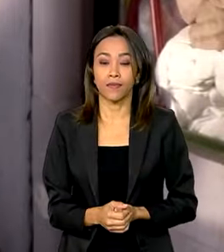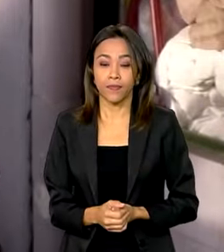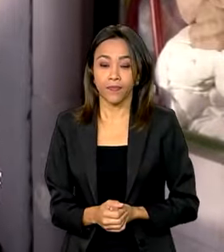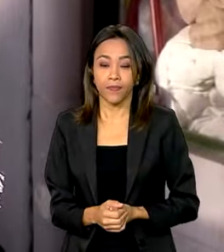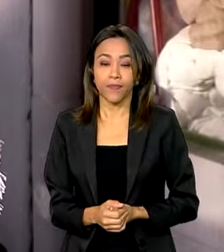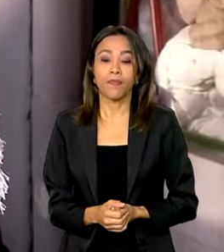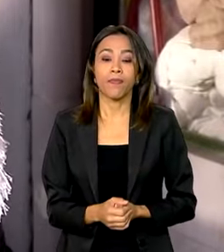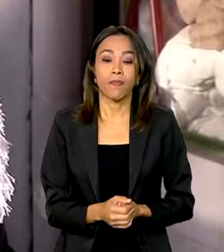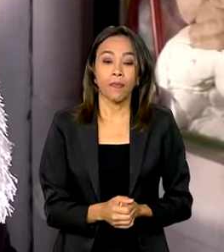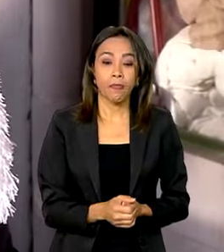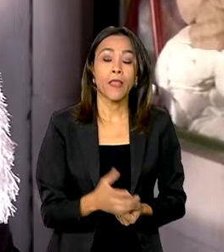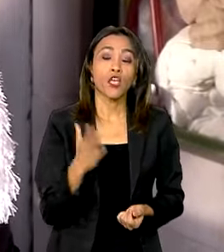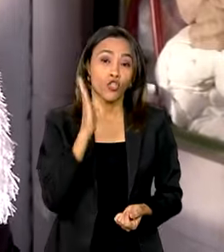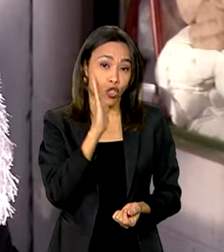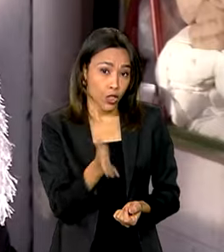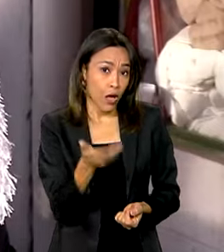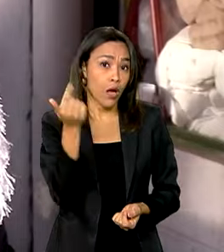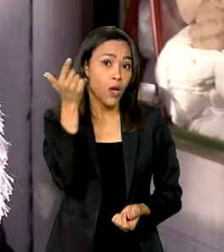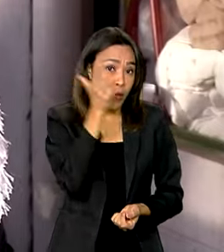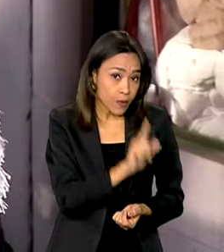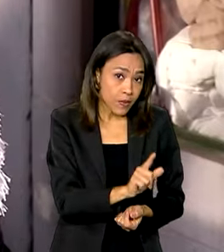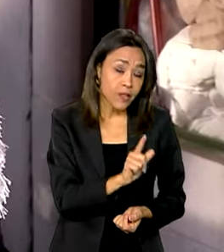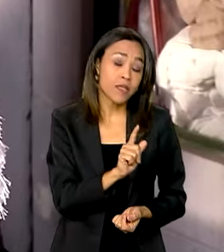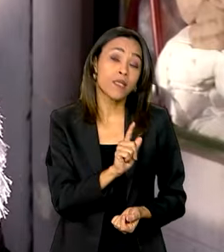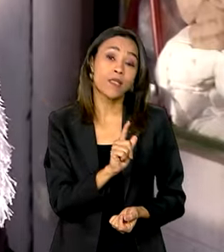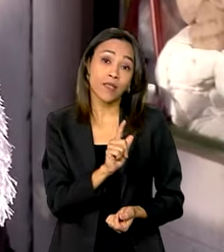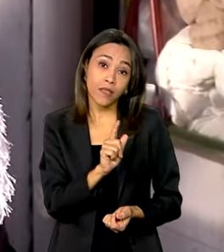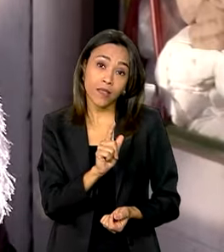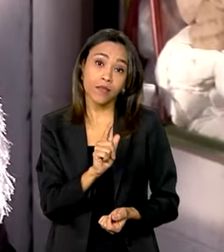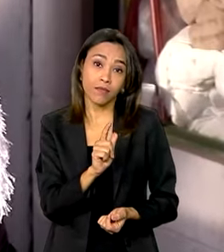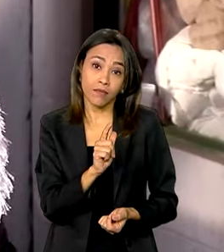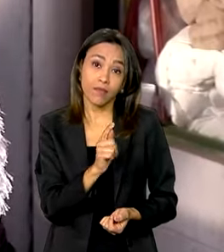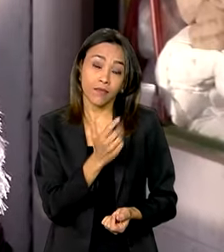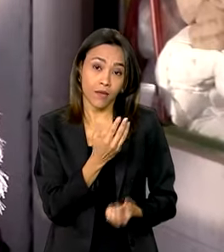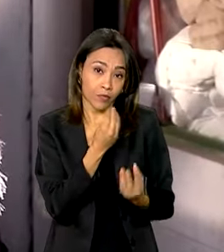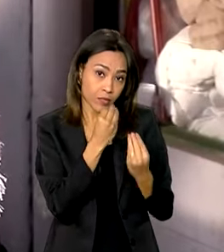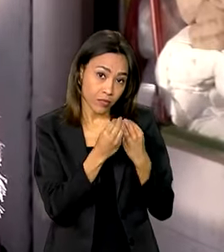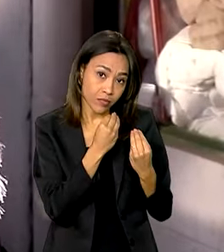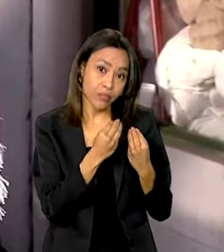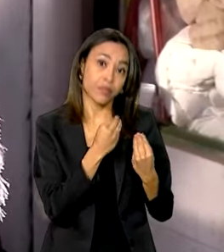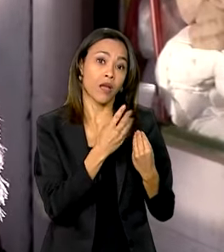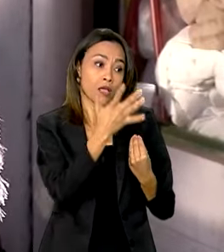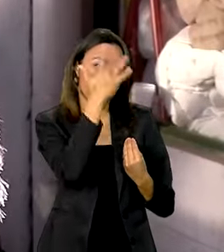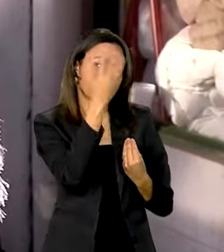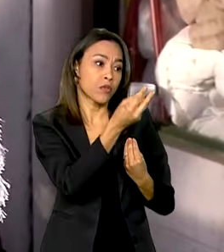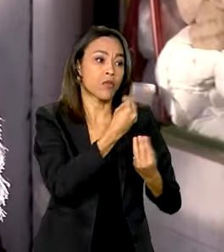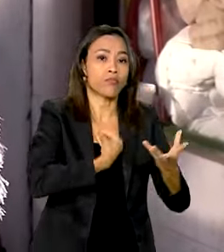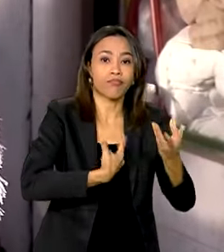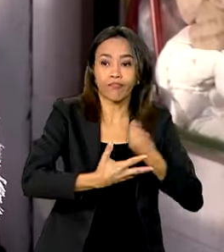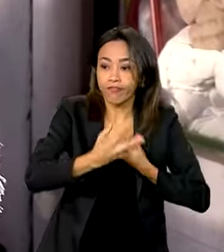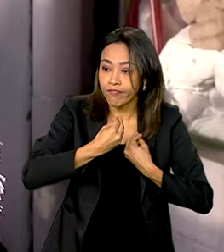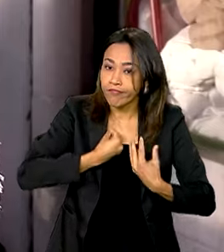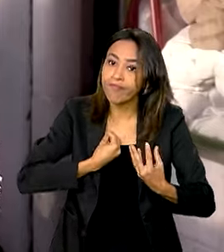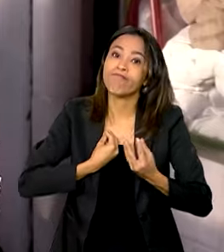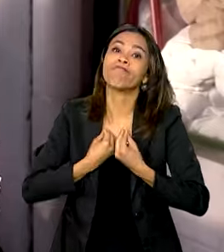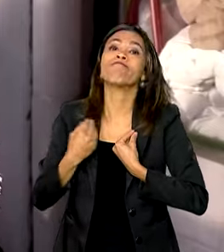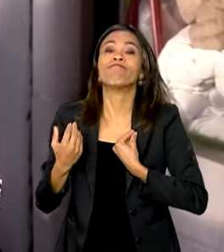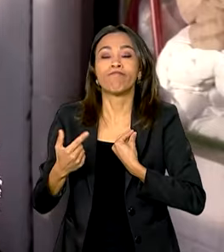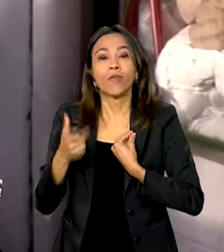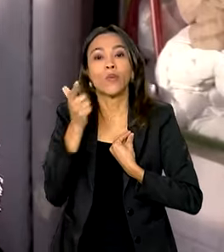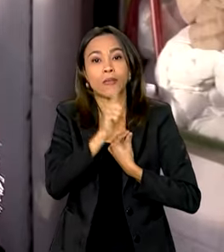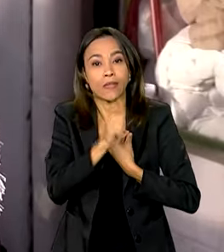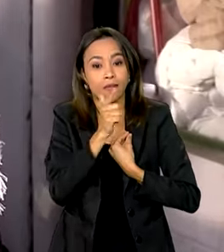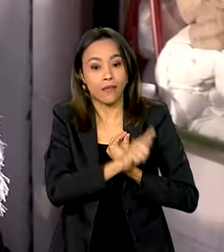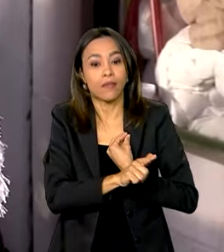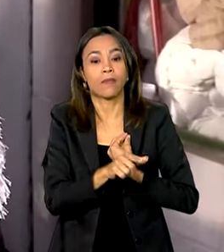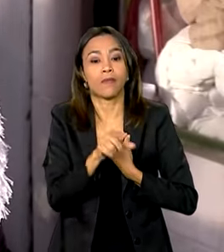Eu vou, porque eu já consegui, assim, alimento e consigo, tenho, né? As pessoas estão doando, né? Mas isso